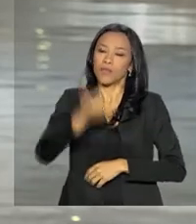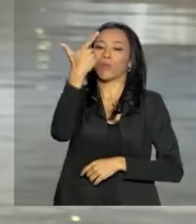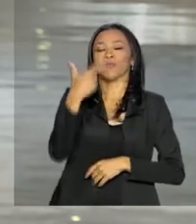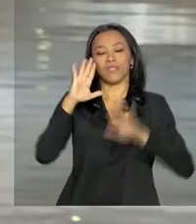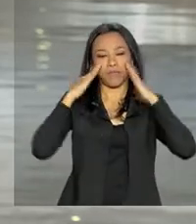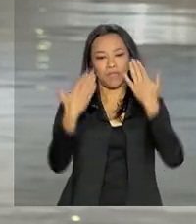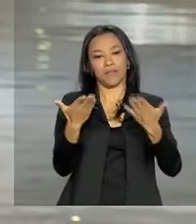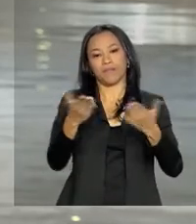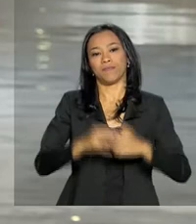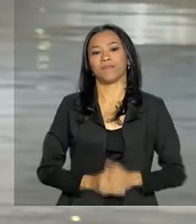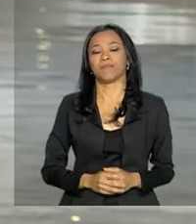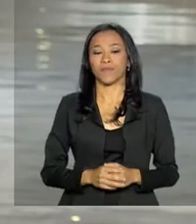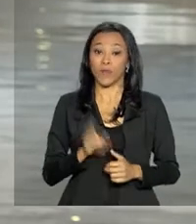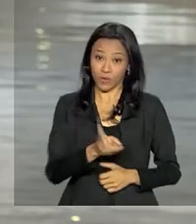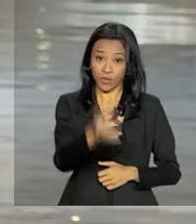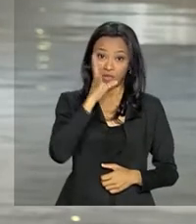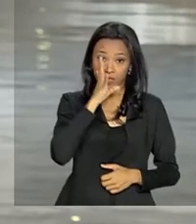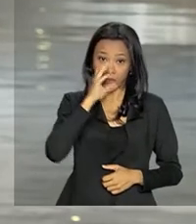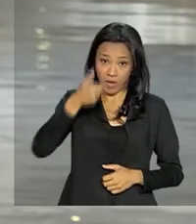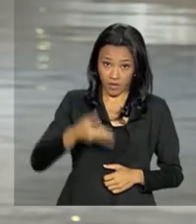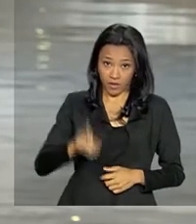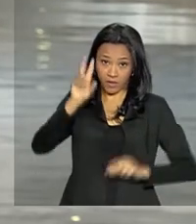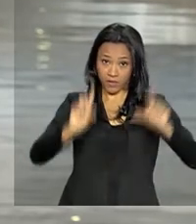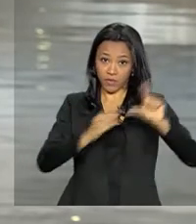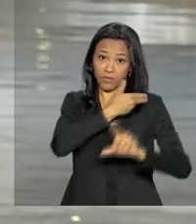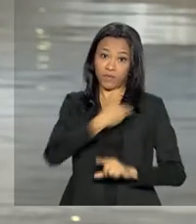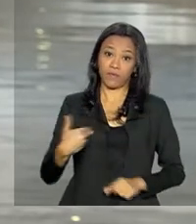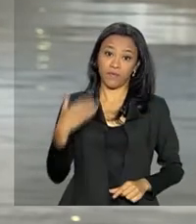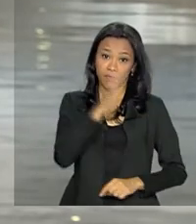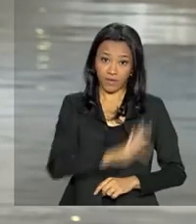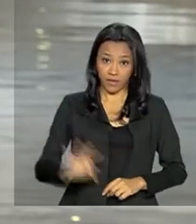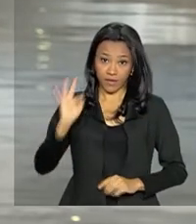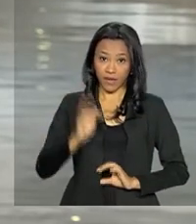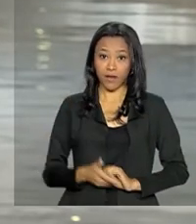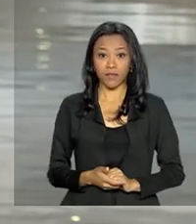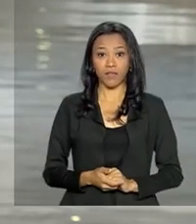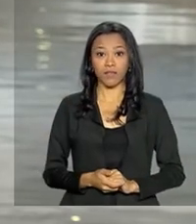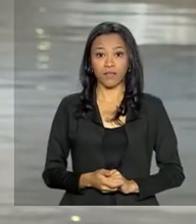Repórter NBR. Continue com a gente na NBR, a TV do Governo Federal.